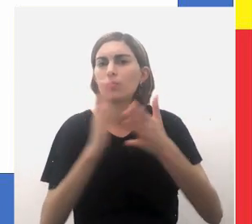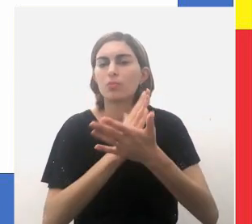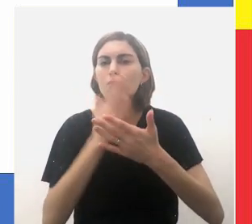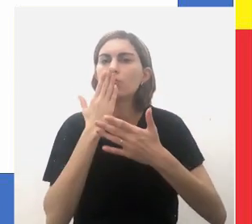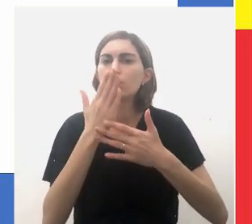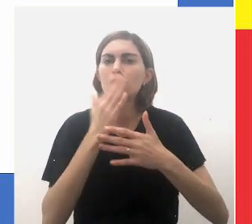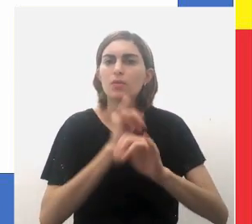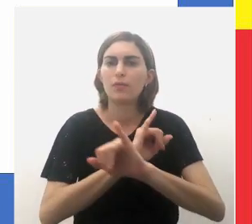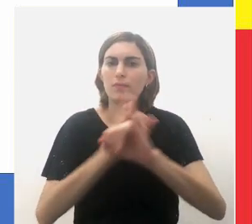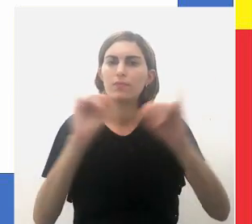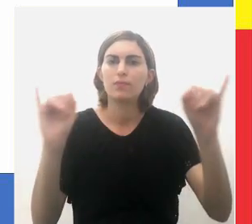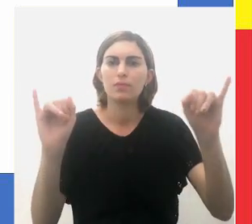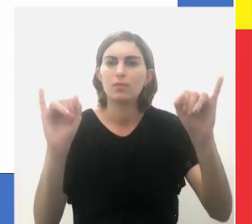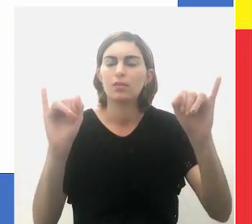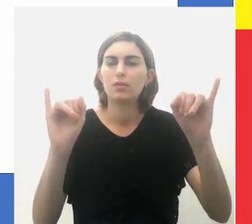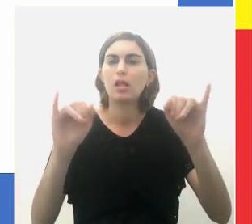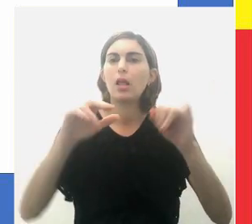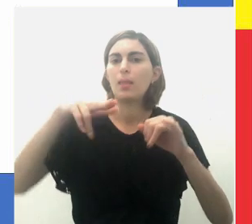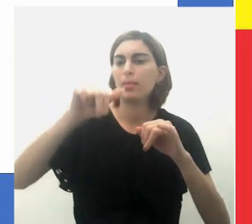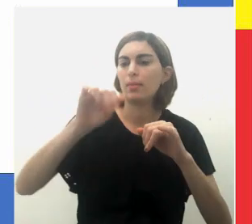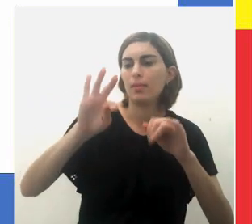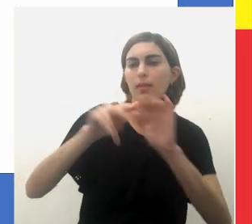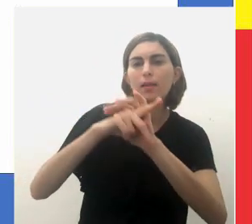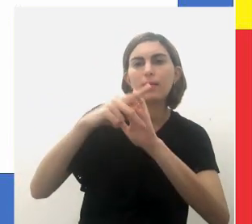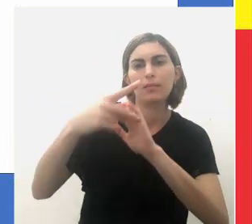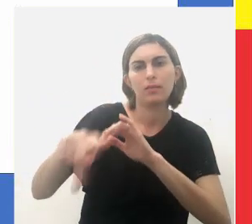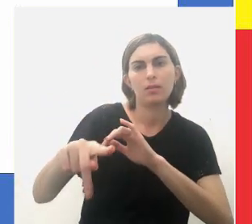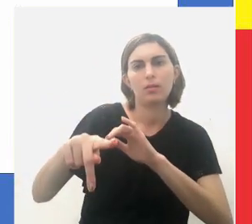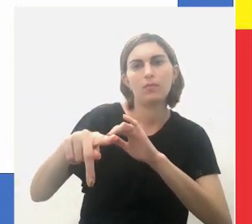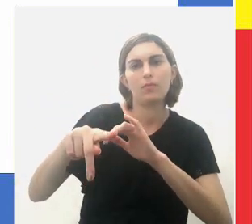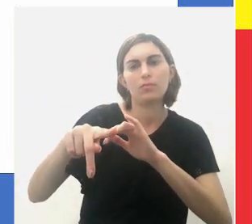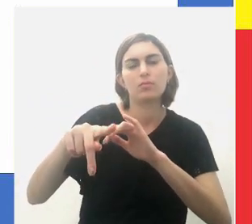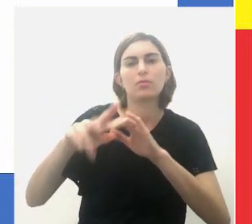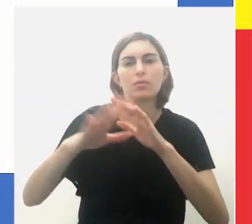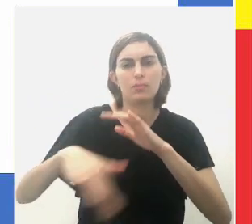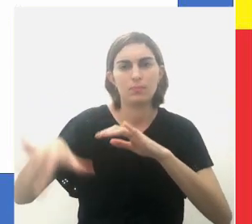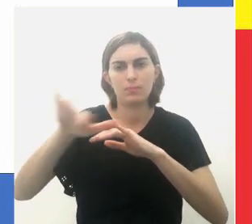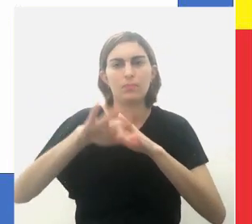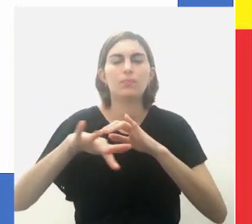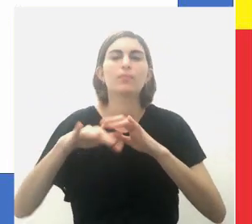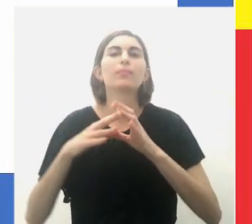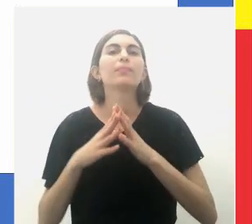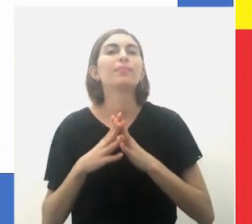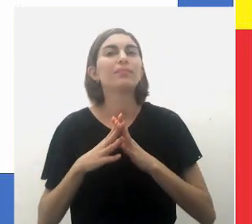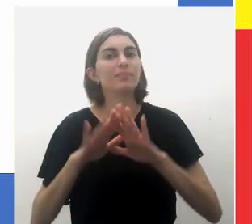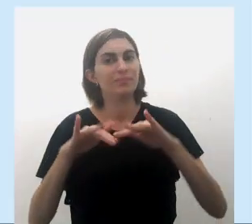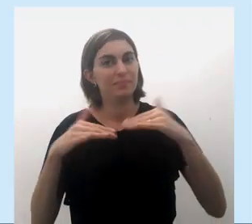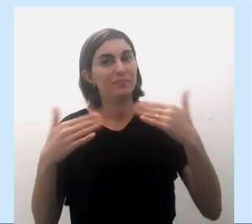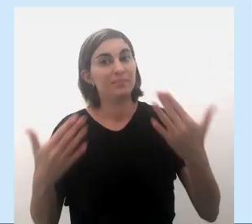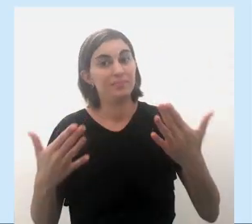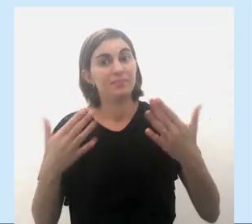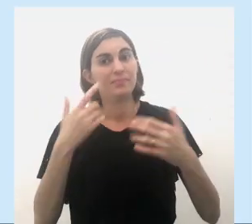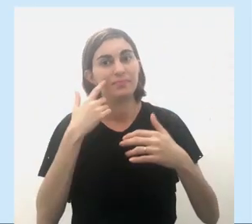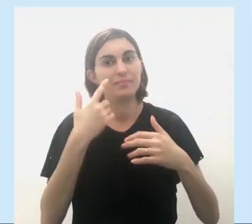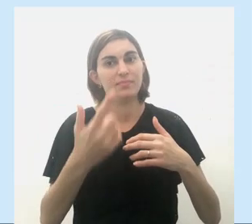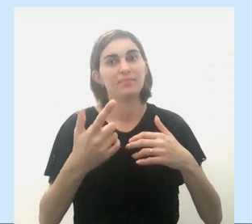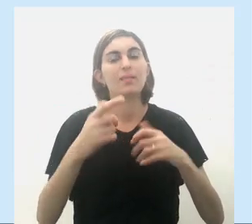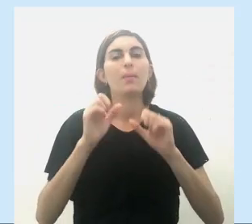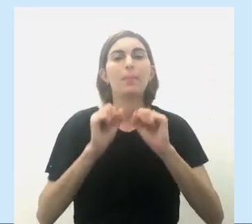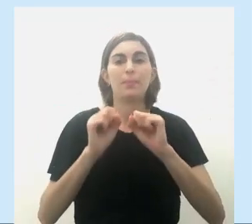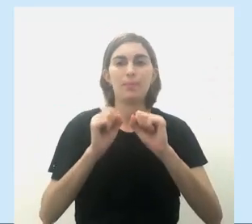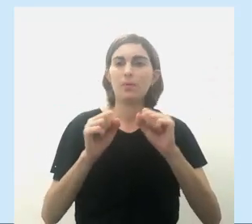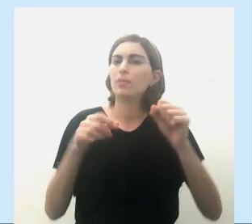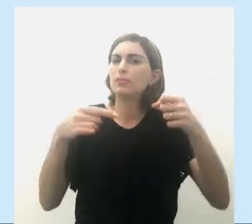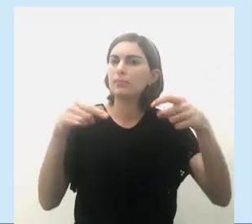foram proclamados os nativos vassalos da coroa. Mas,